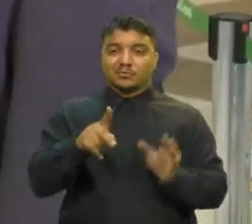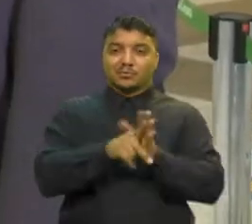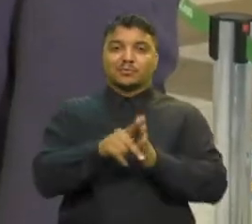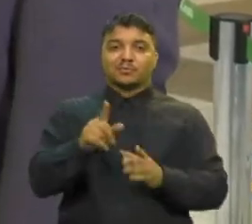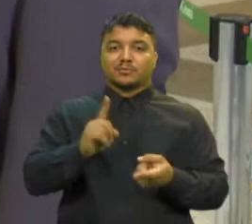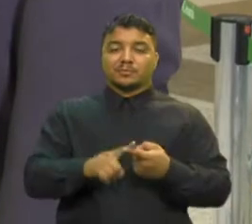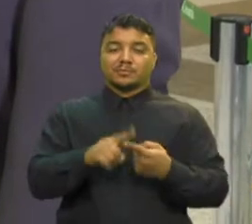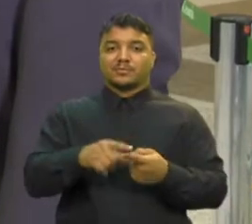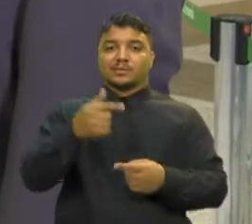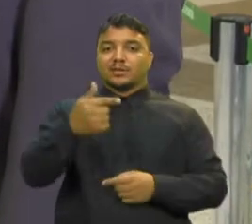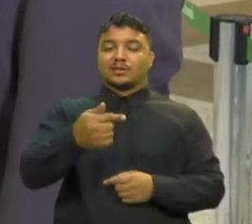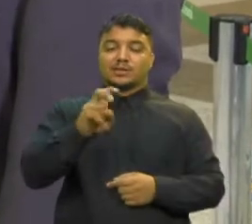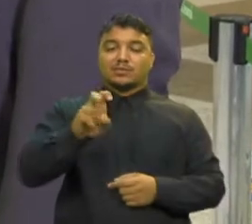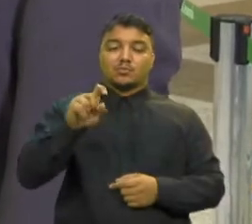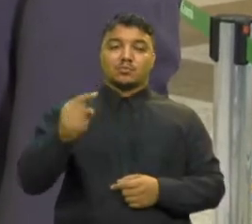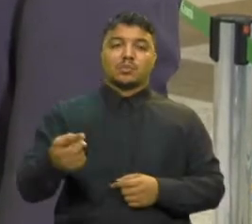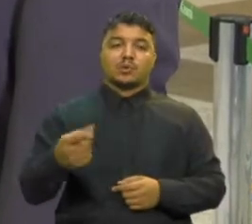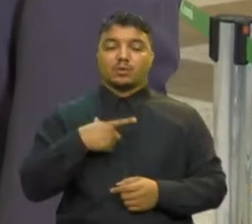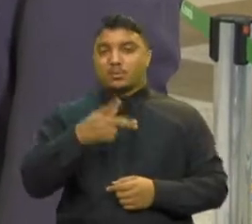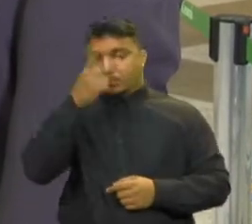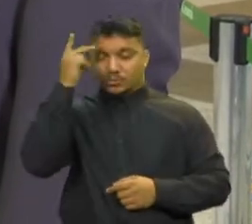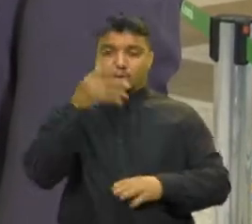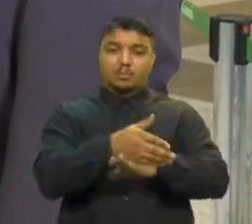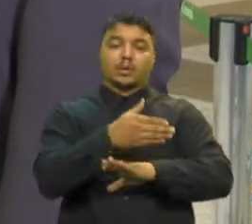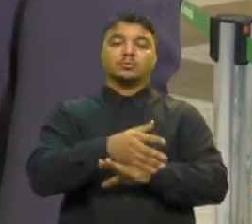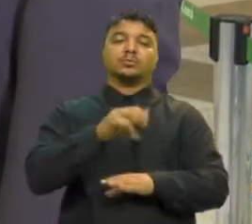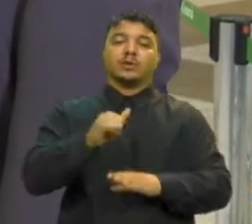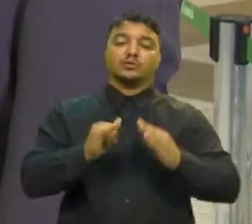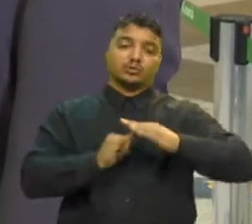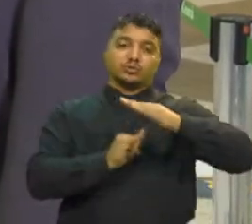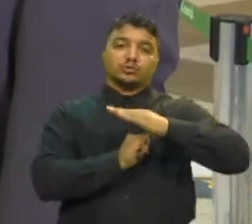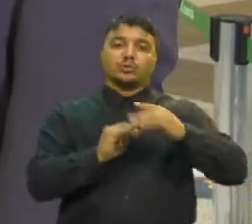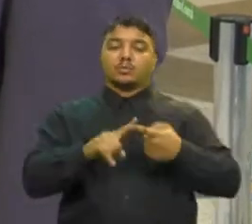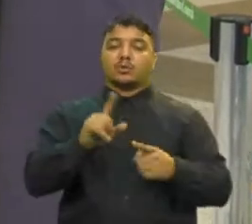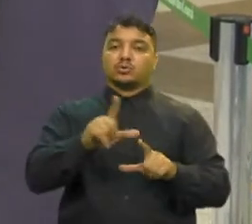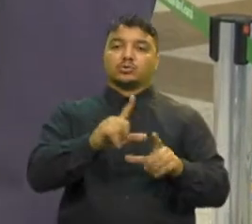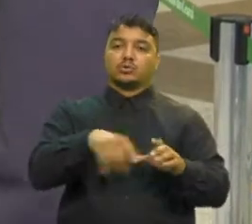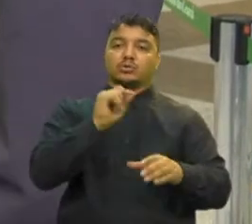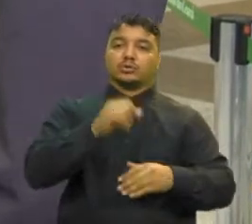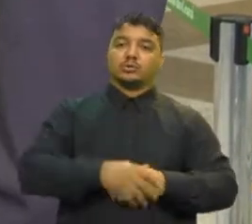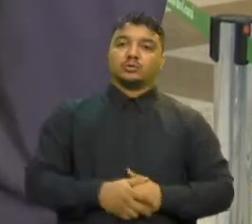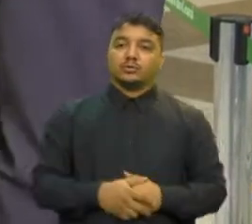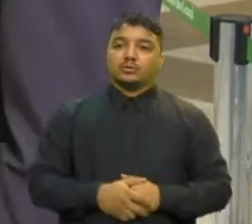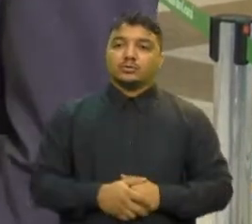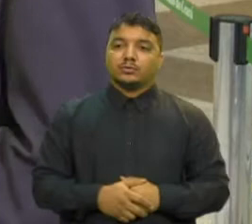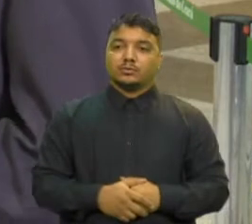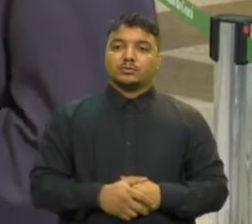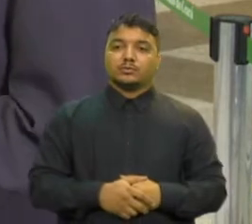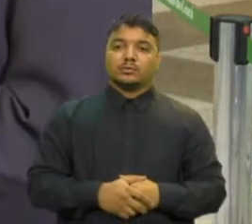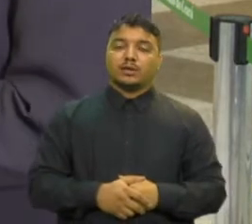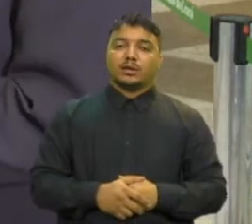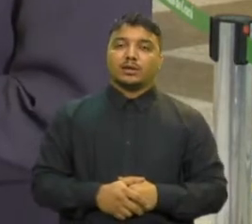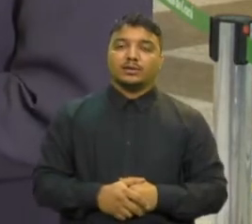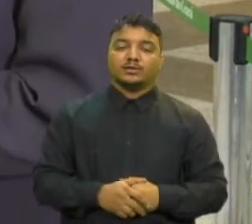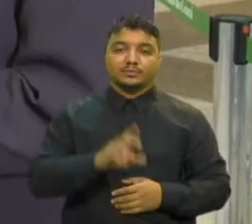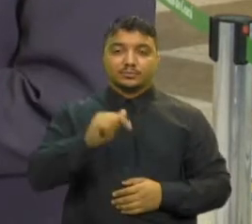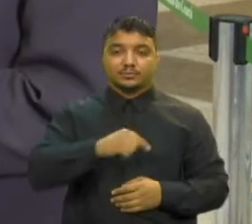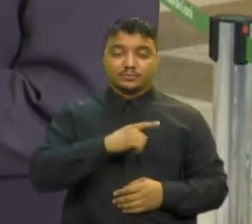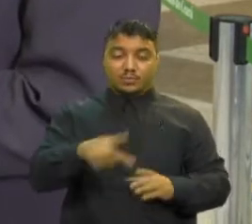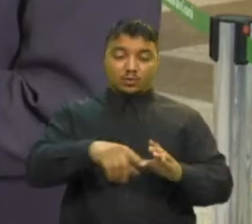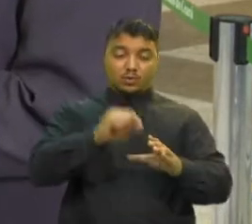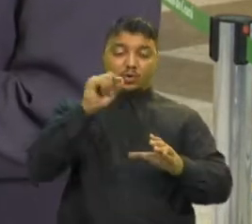outros 175 mil para os participantes e instituições no sorteio Ah, mas mensalmente o programa sorteia